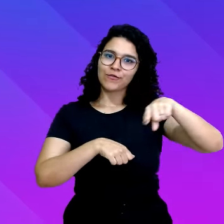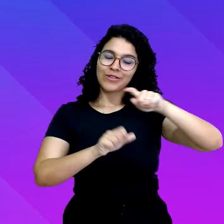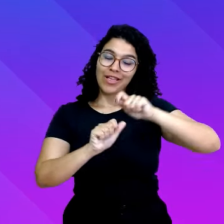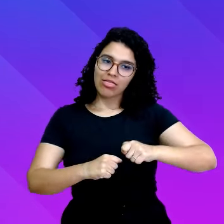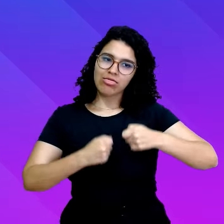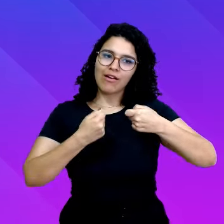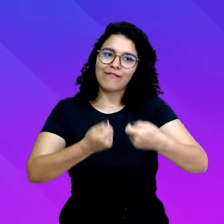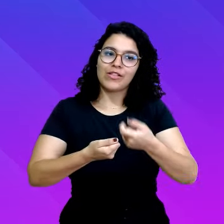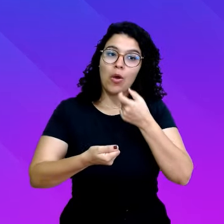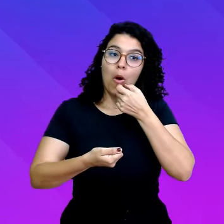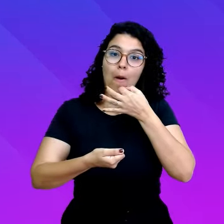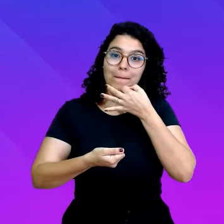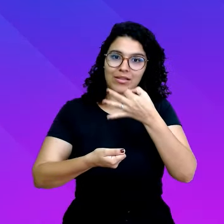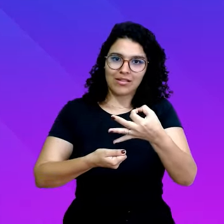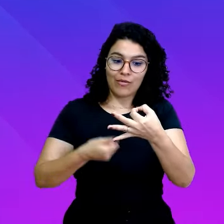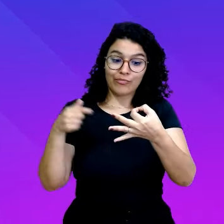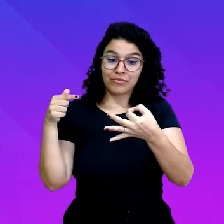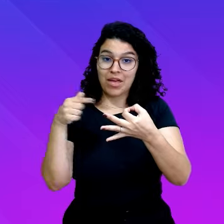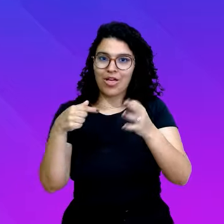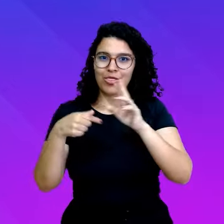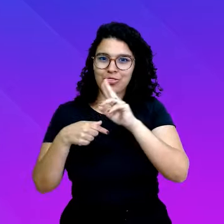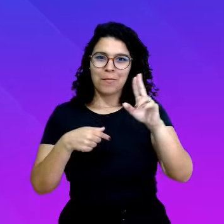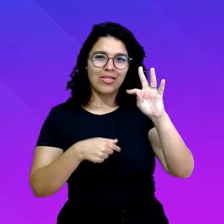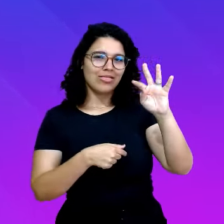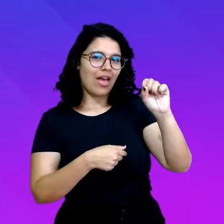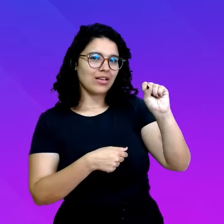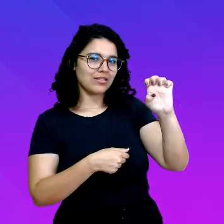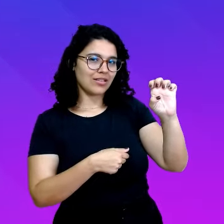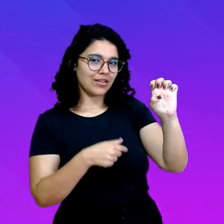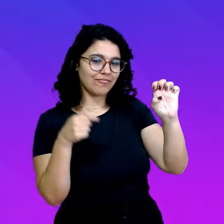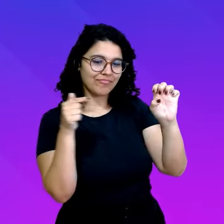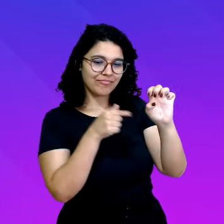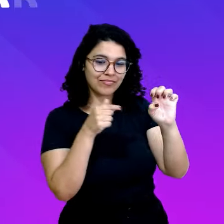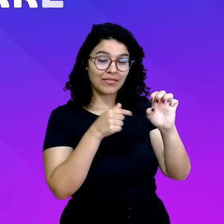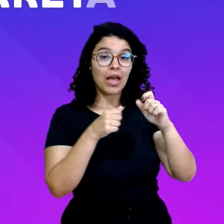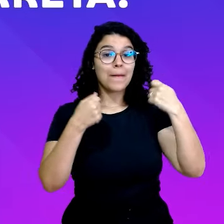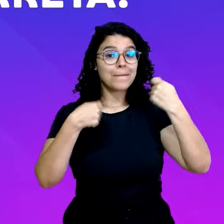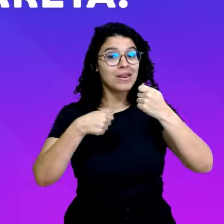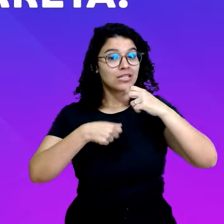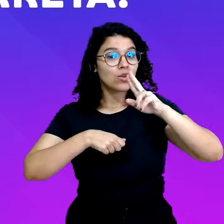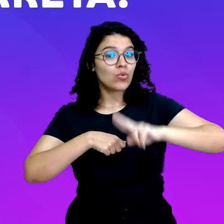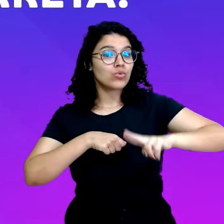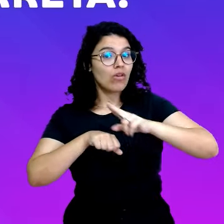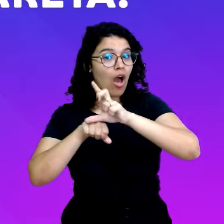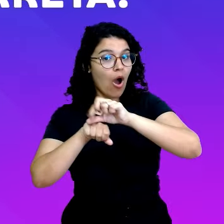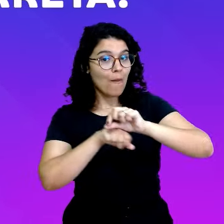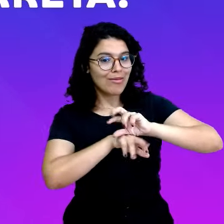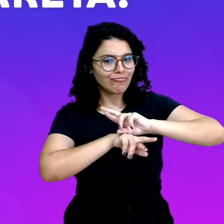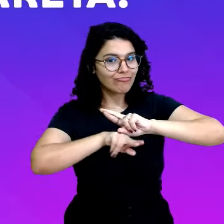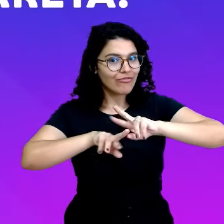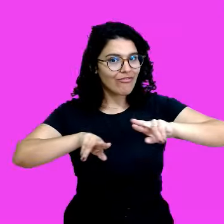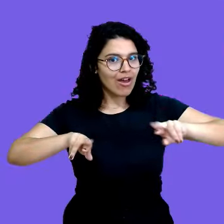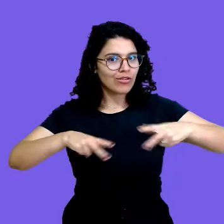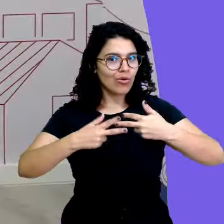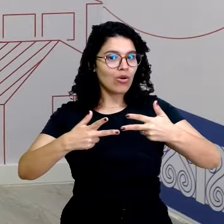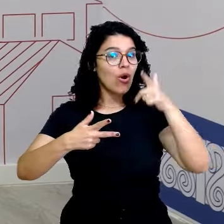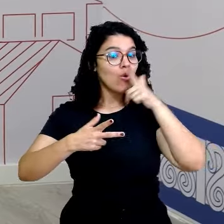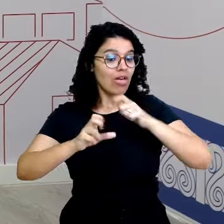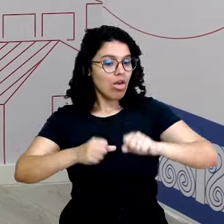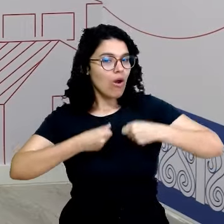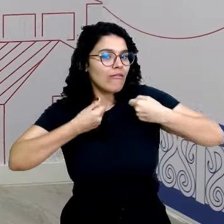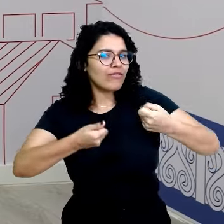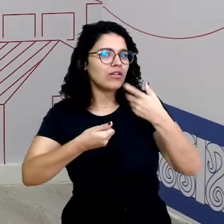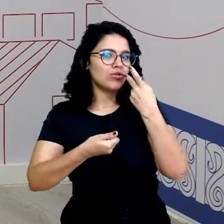chamamos de tese, e usar argumentos para convencer o leitor de que essa opinião está correta. Por